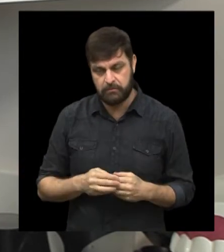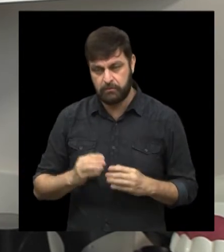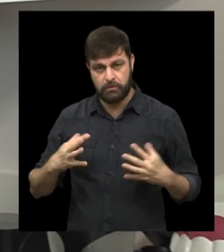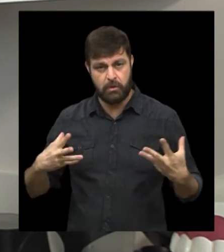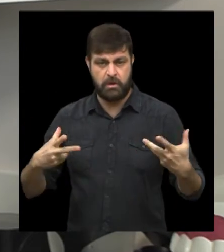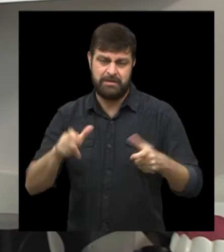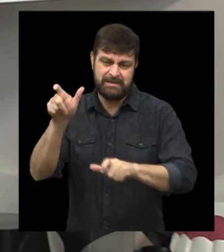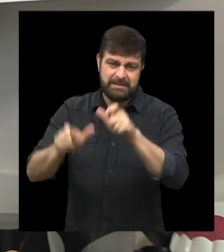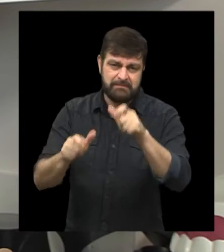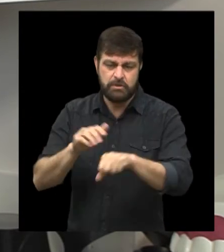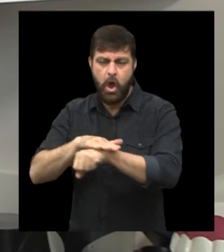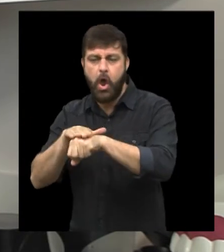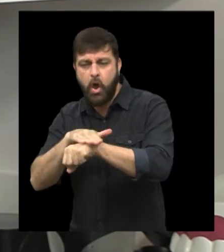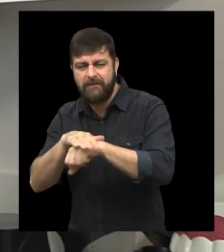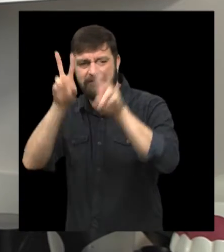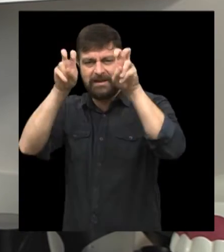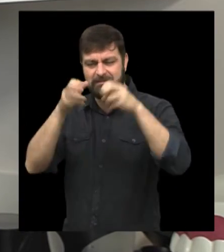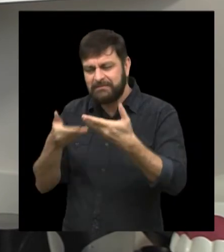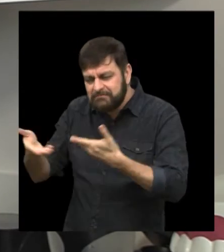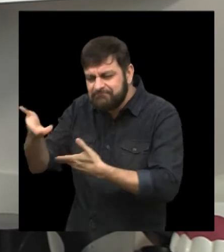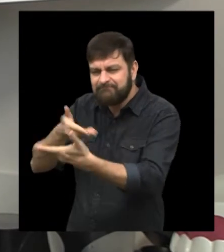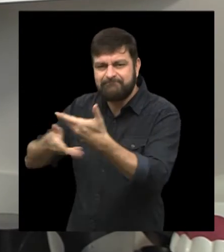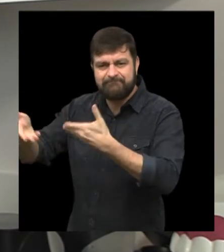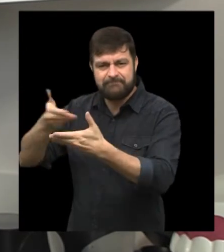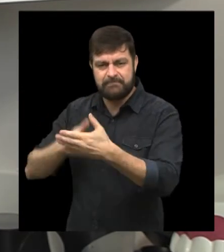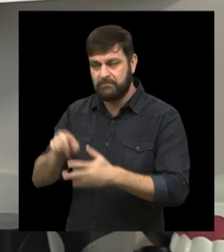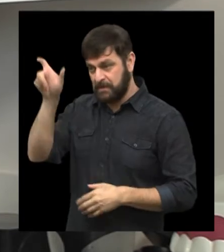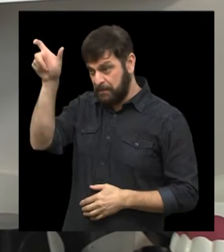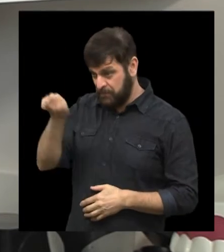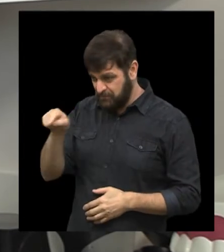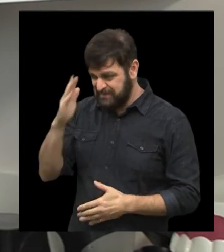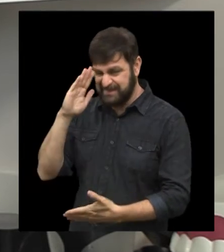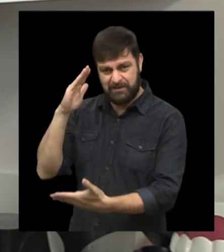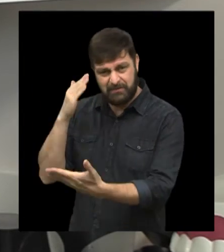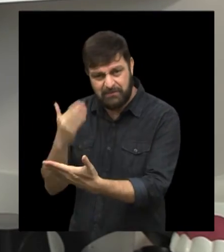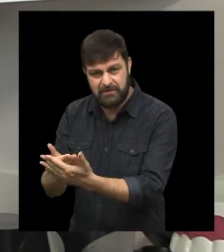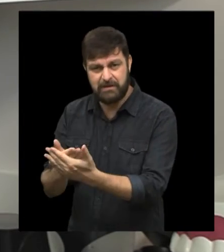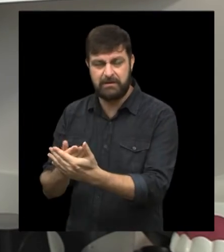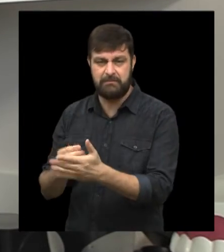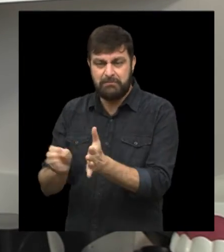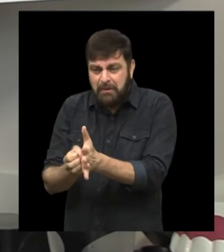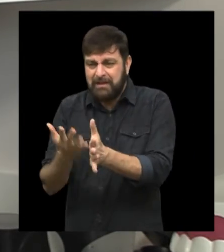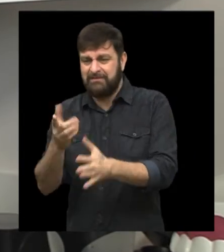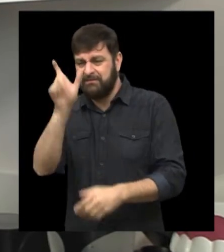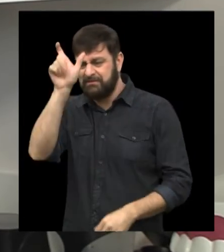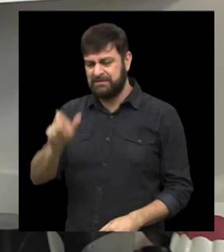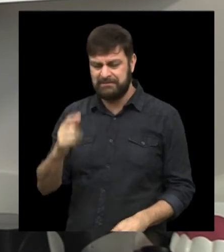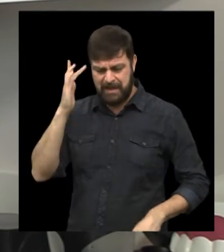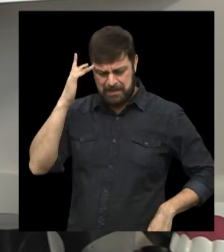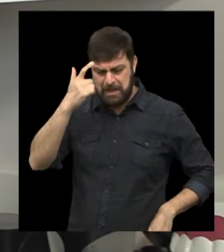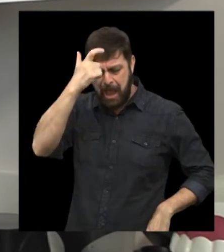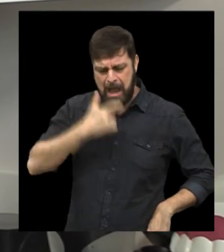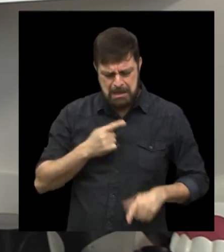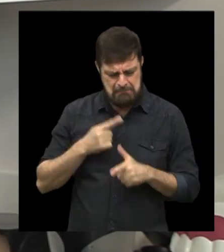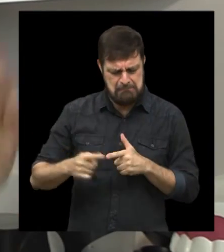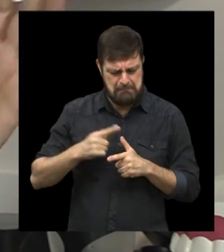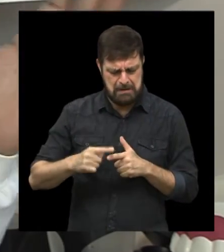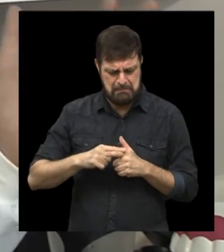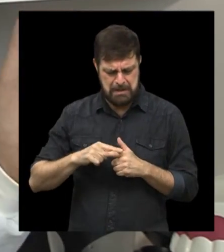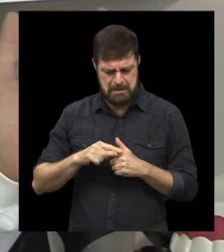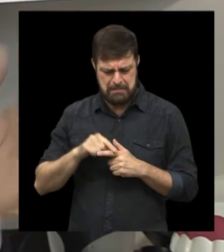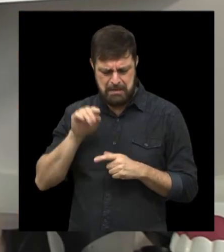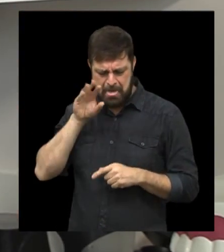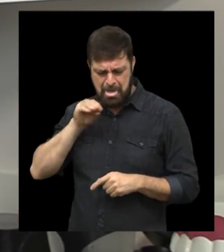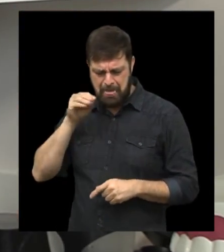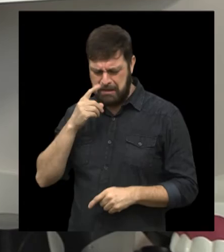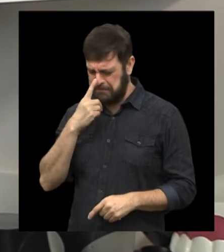que as pessoas conversem mais sobre esse tema entre si, nas pessoas que você realmente confia, porque muitas vezes você está achando que tem um problema e que esse problema tem um tamanho